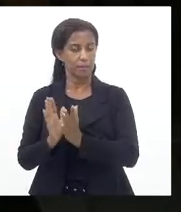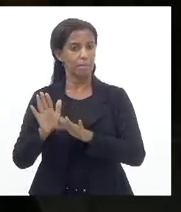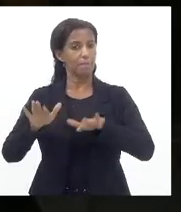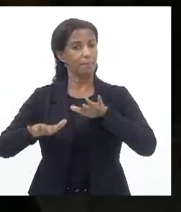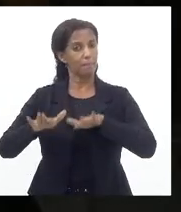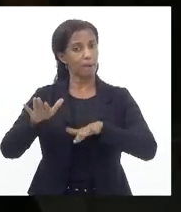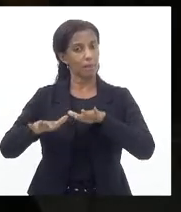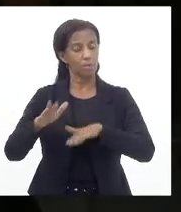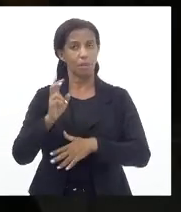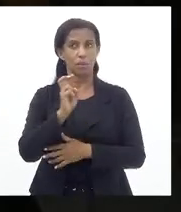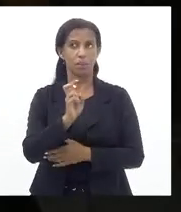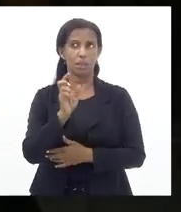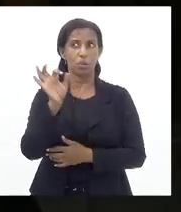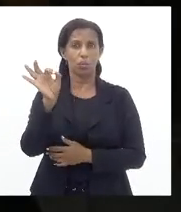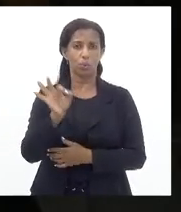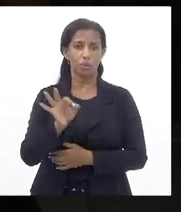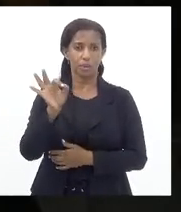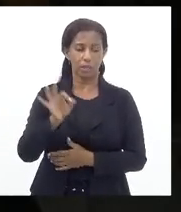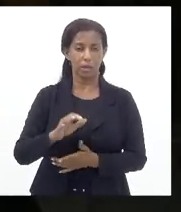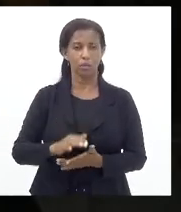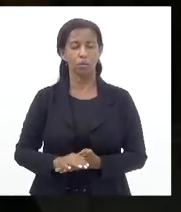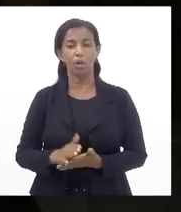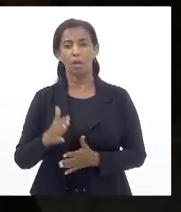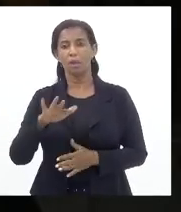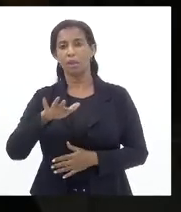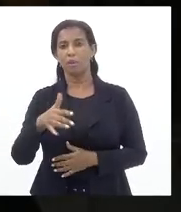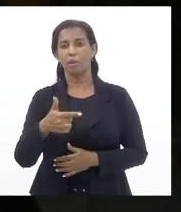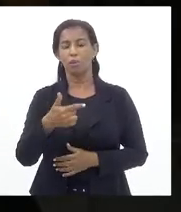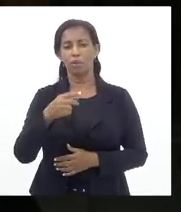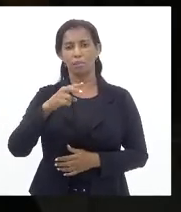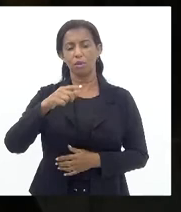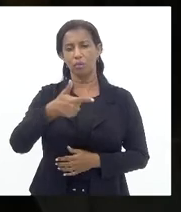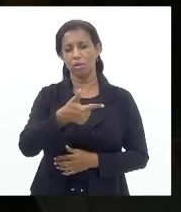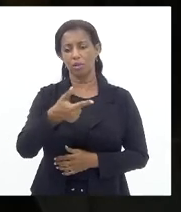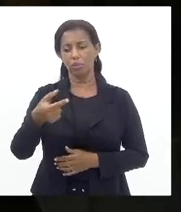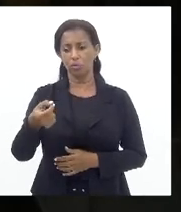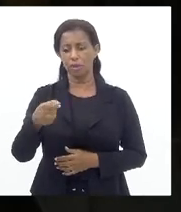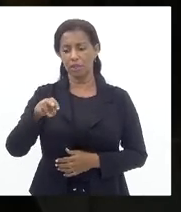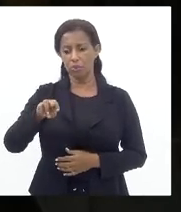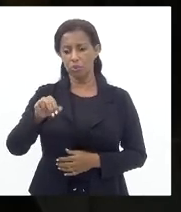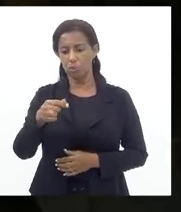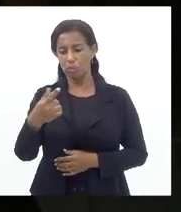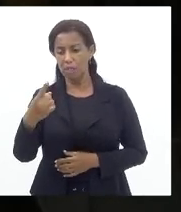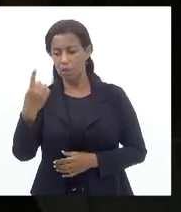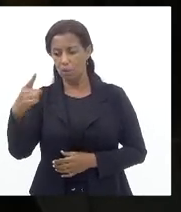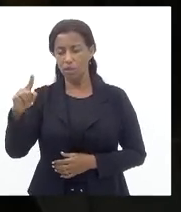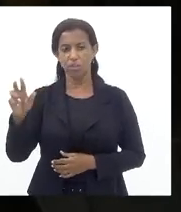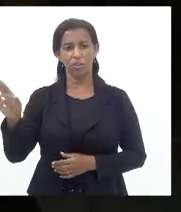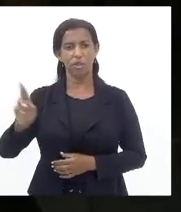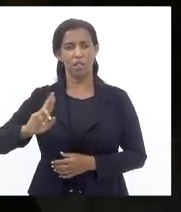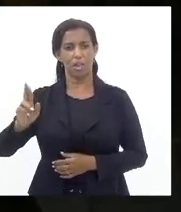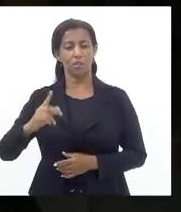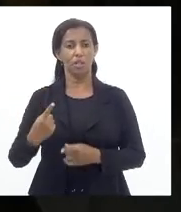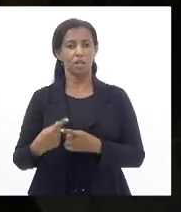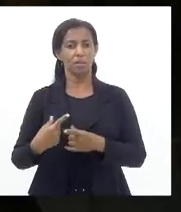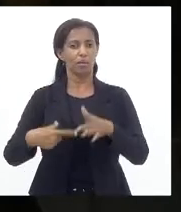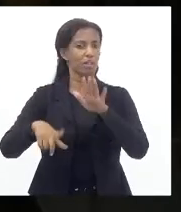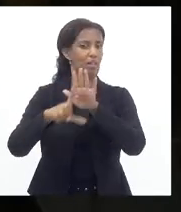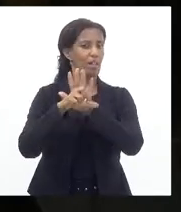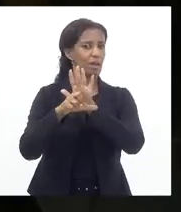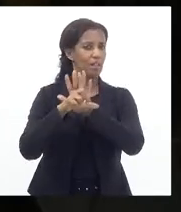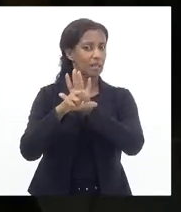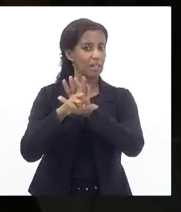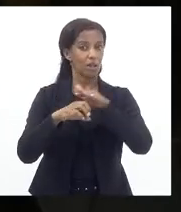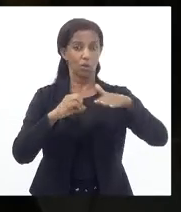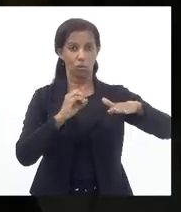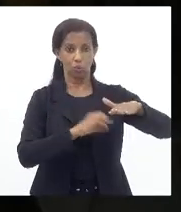Aproximadamente Cinco por cento Dá duzentos Milhões De reais Porque a lei Do FEIS Do